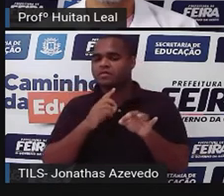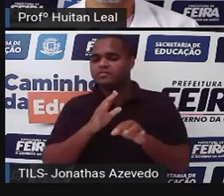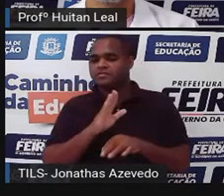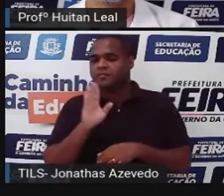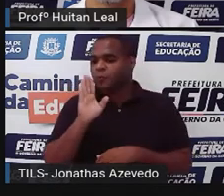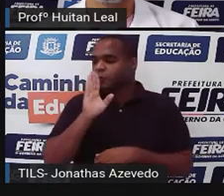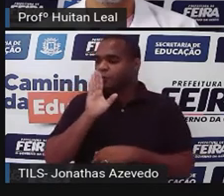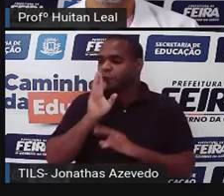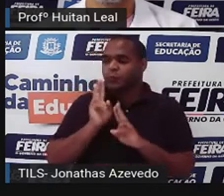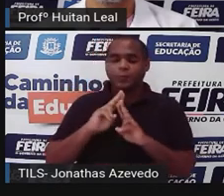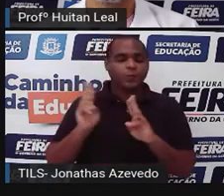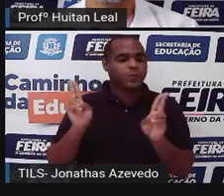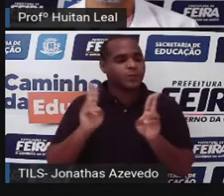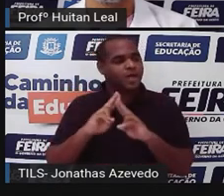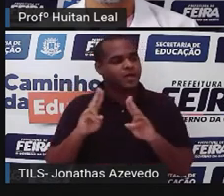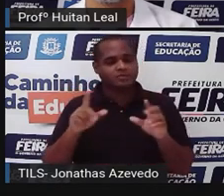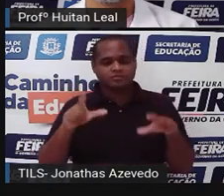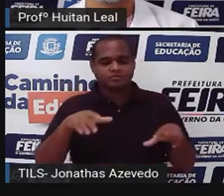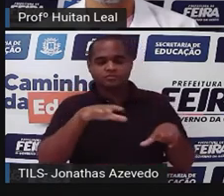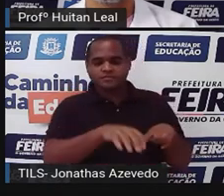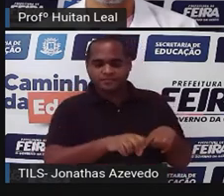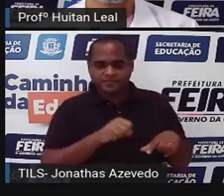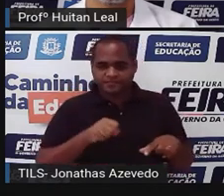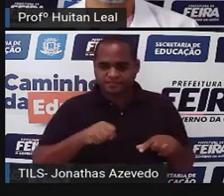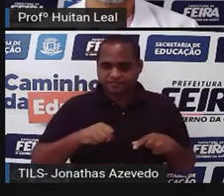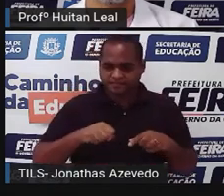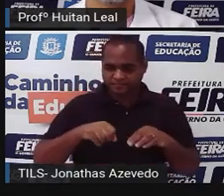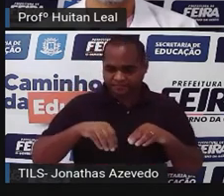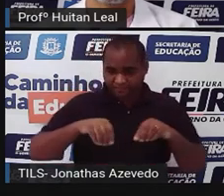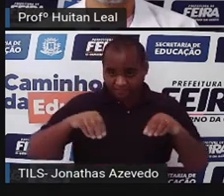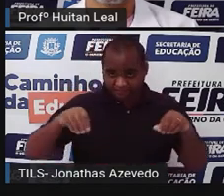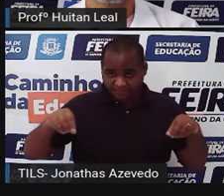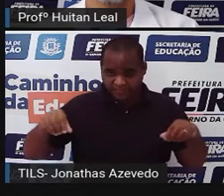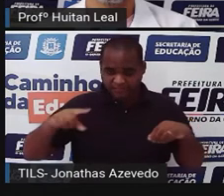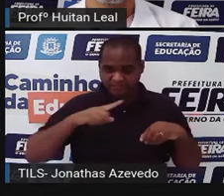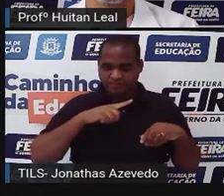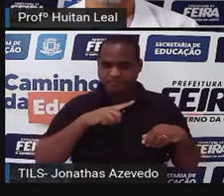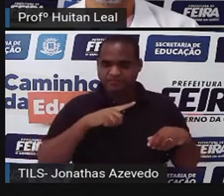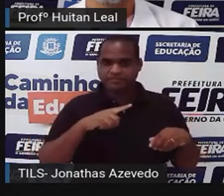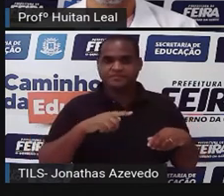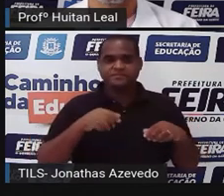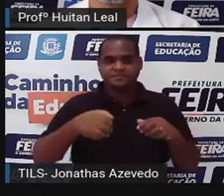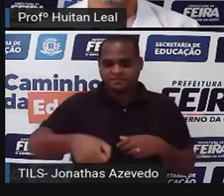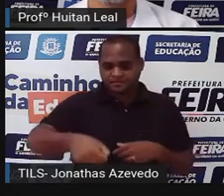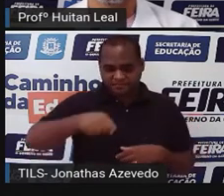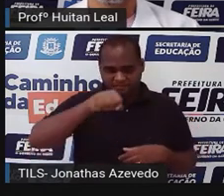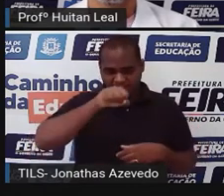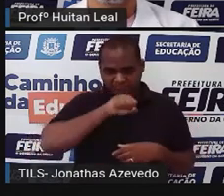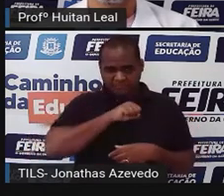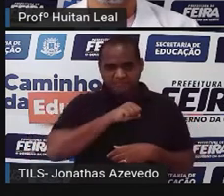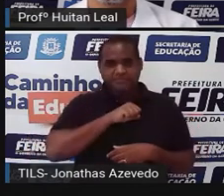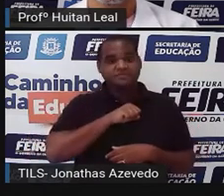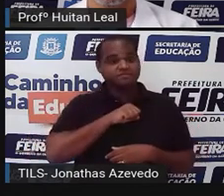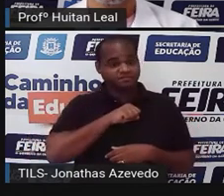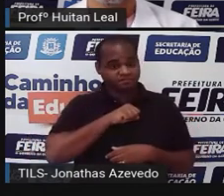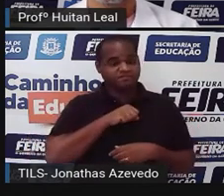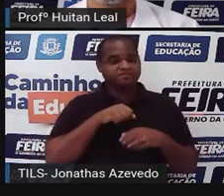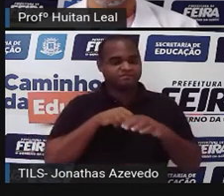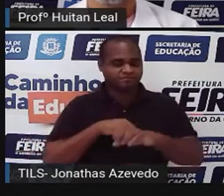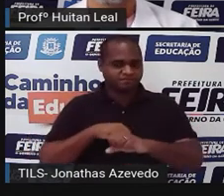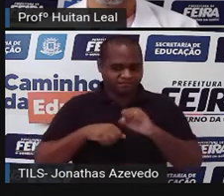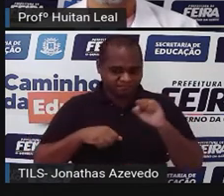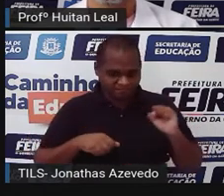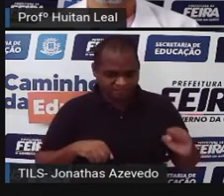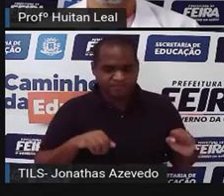silêncio à tumba escolhida. Tirou a terra que cobriu o caixão, levantou a tampa e ali